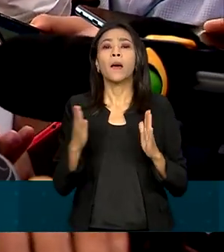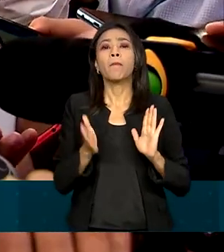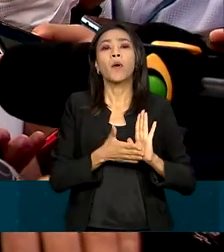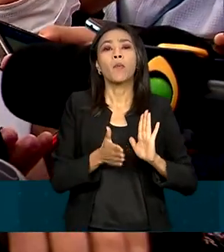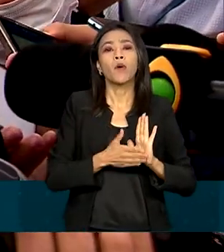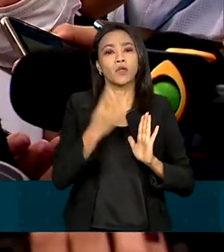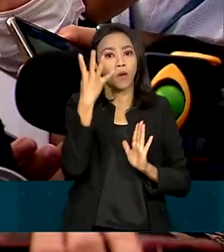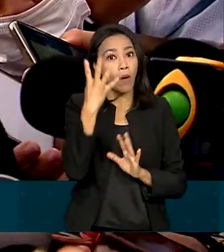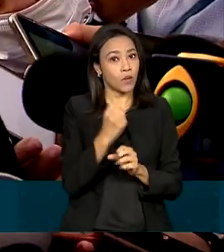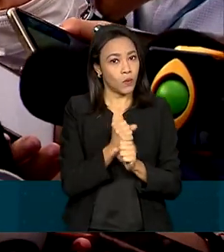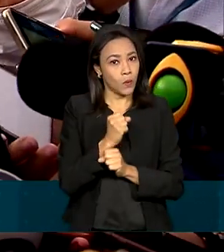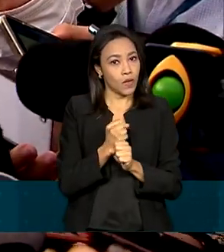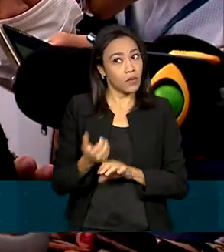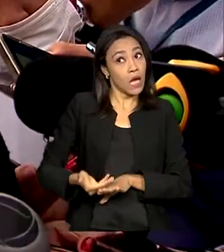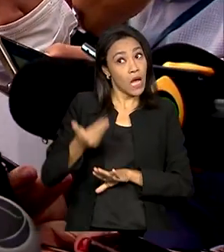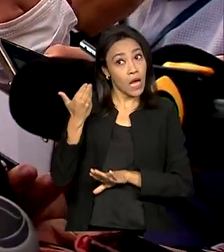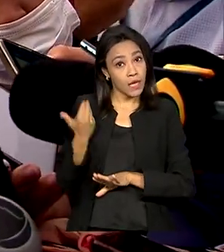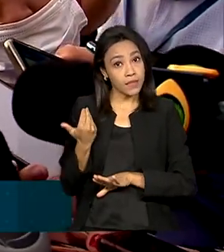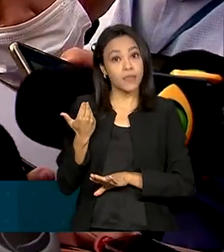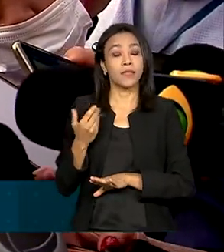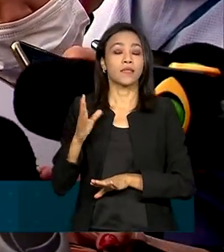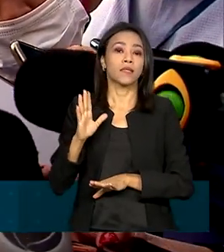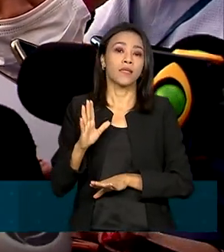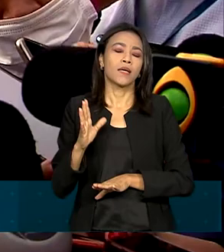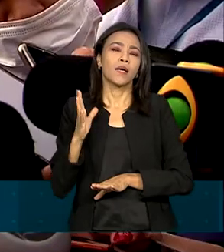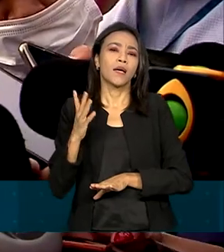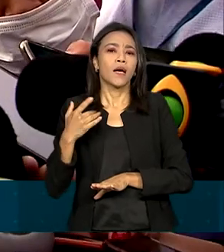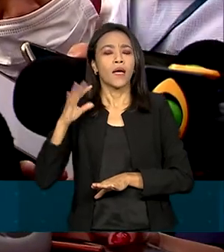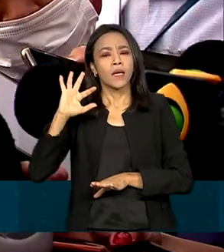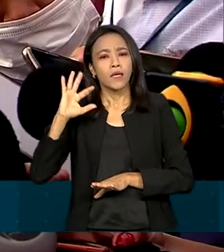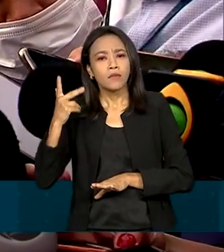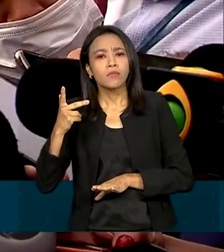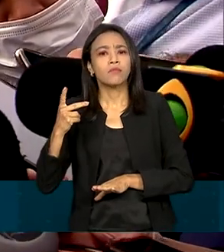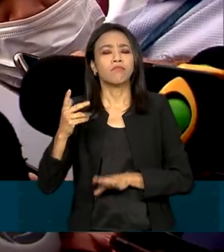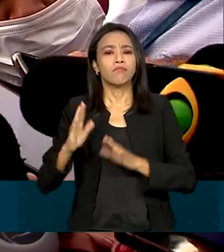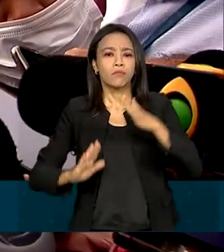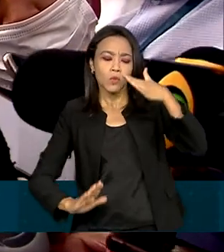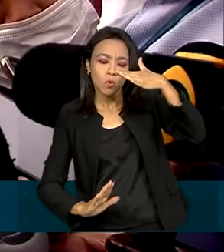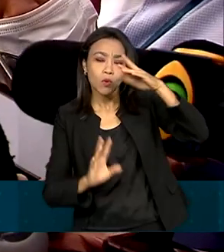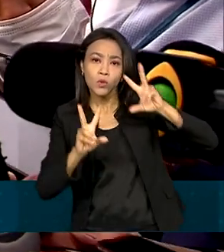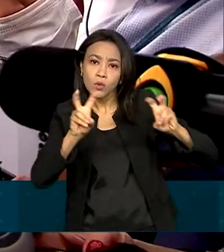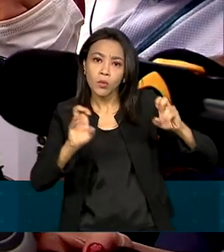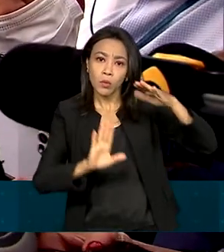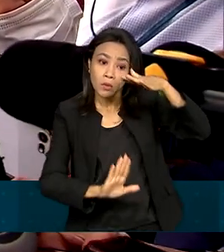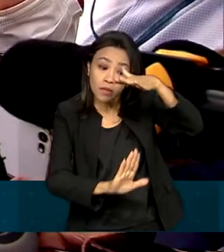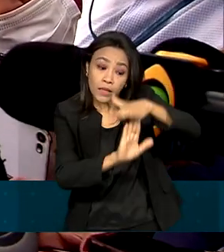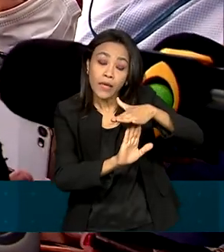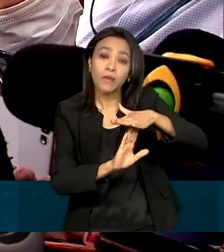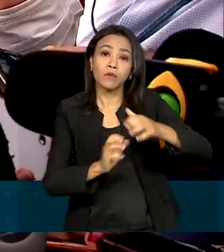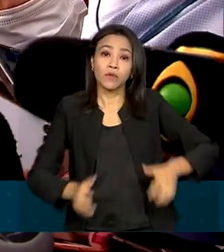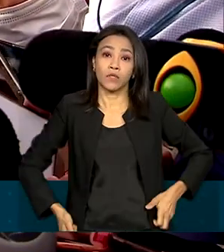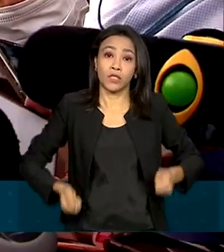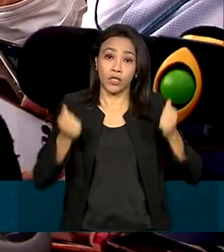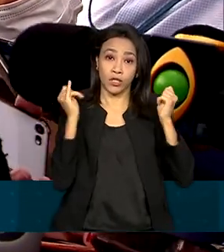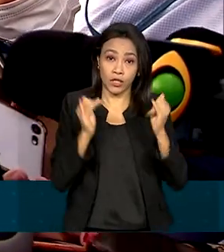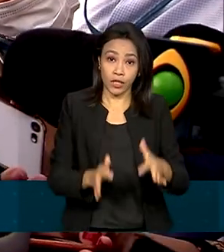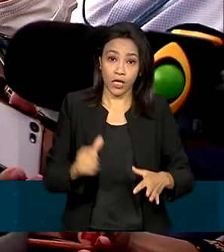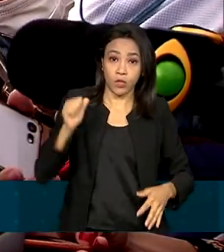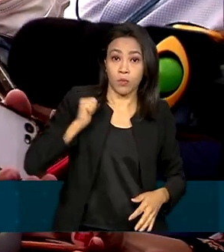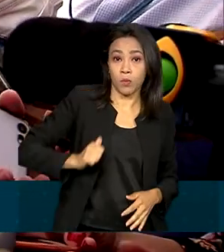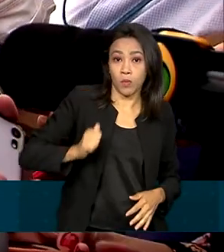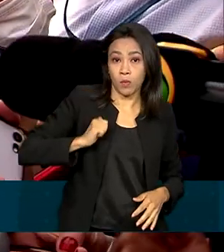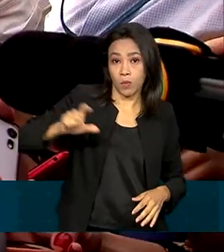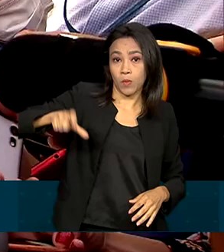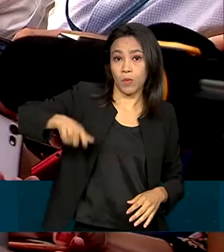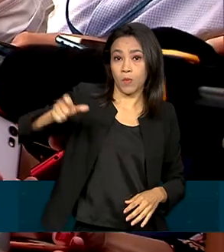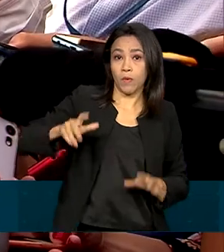Inicialmente havia a ideia de ser perene a excepcionalização do teto de gastos do Bolsa Família. Mas devido a